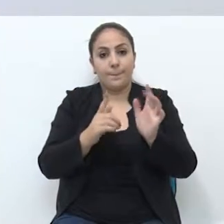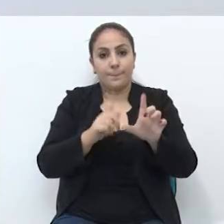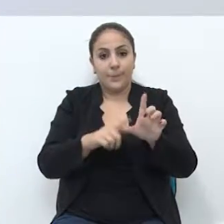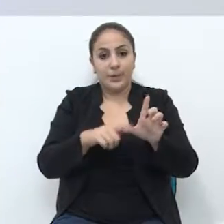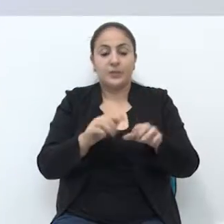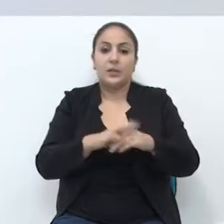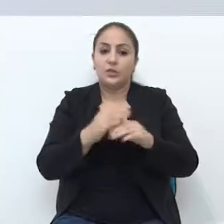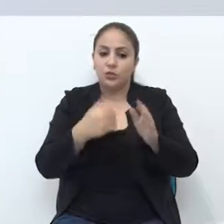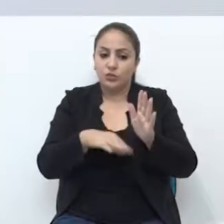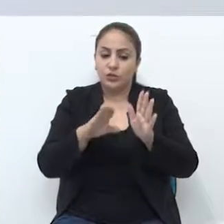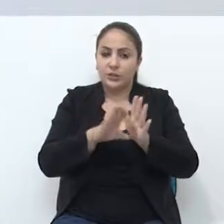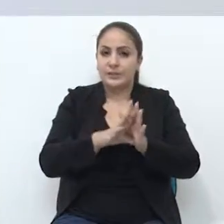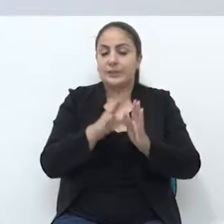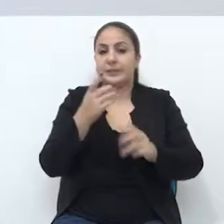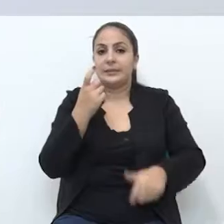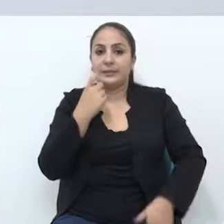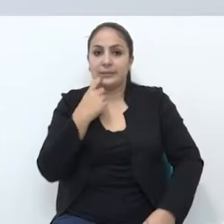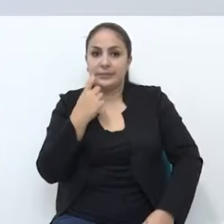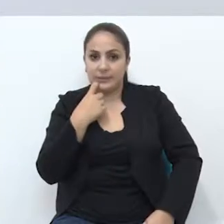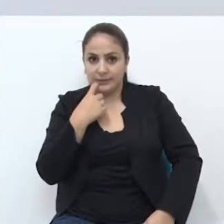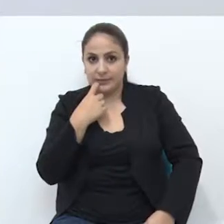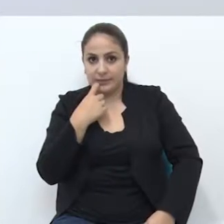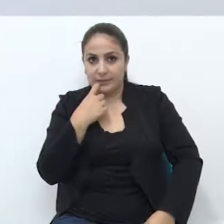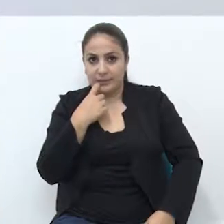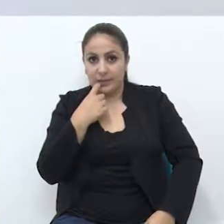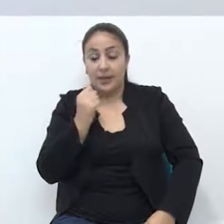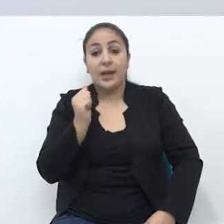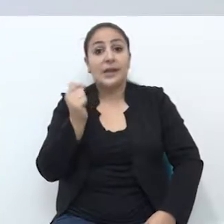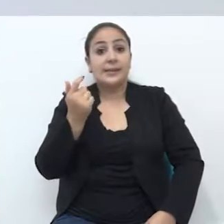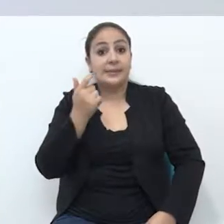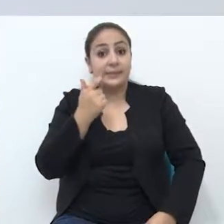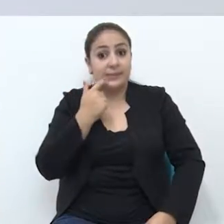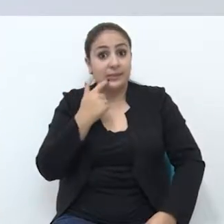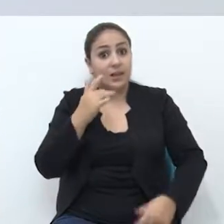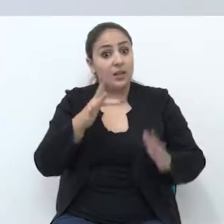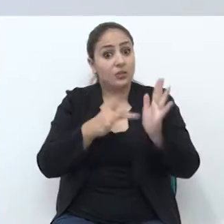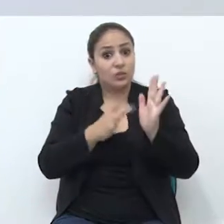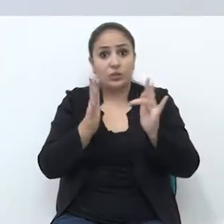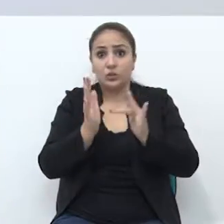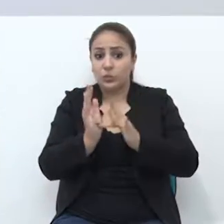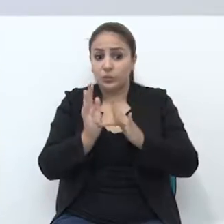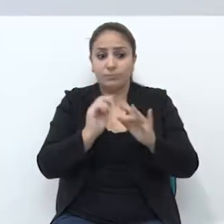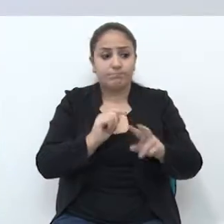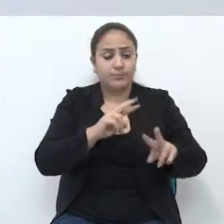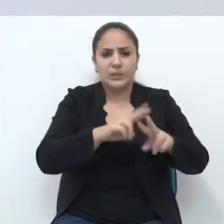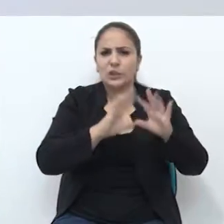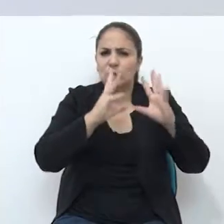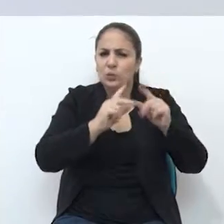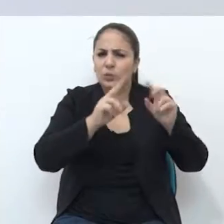chegamos na sexta-feira. Sexta-feira, Jesus é preso, Ele tem toda a questão da traição de Judas.